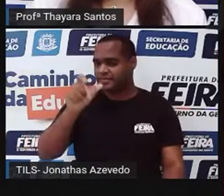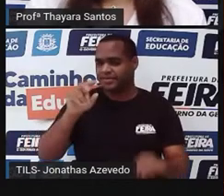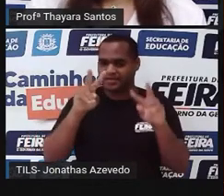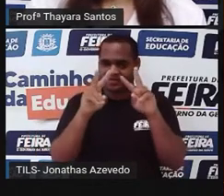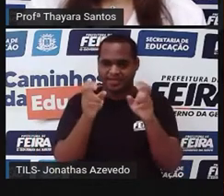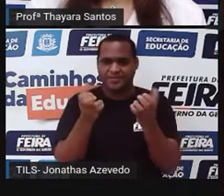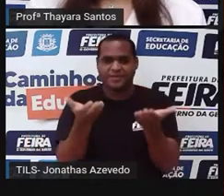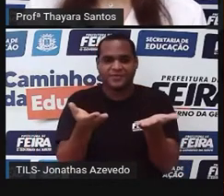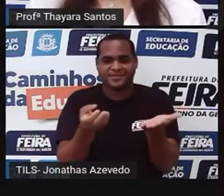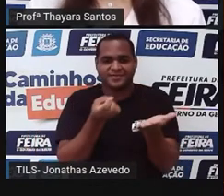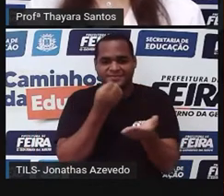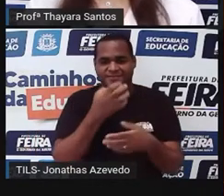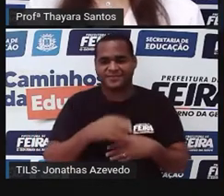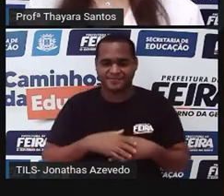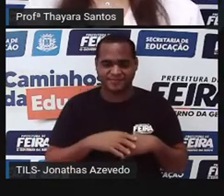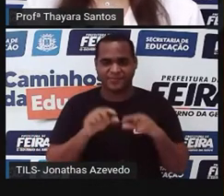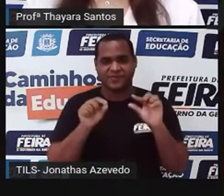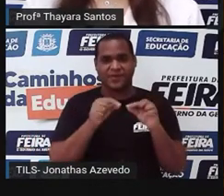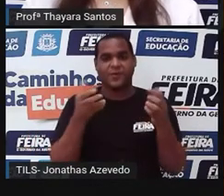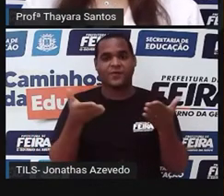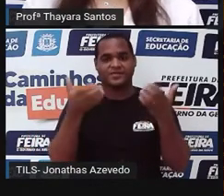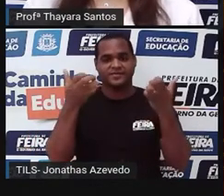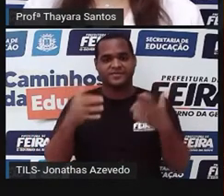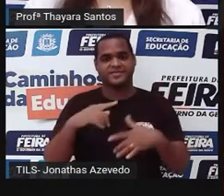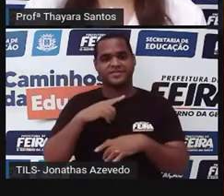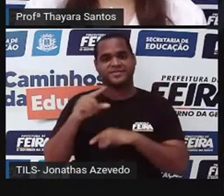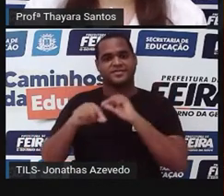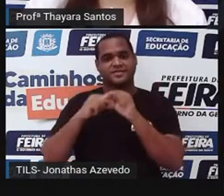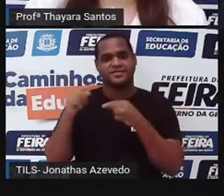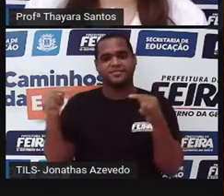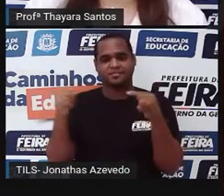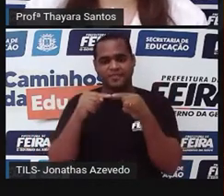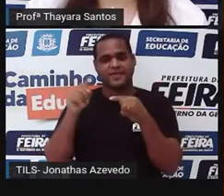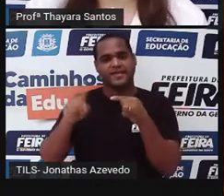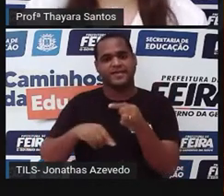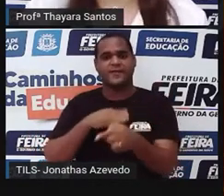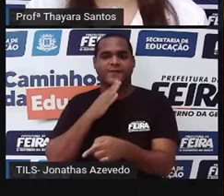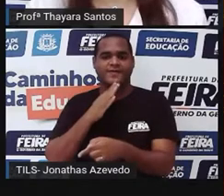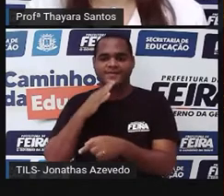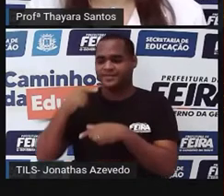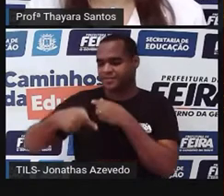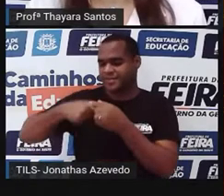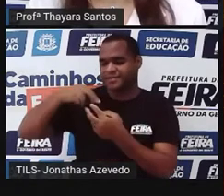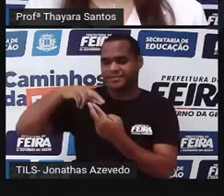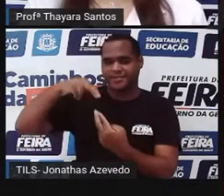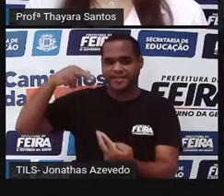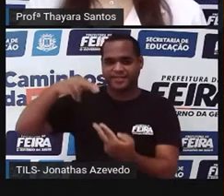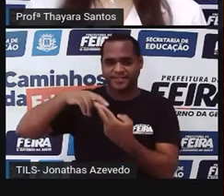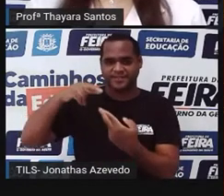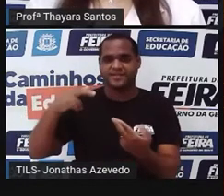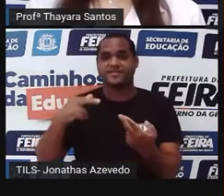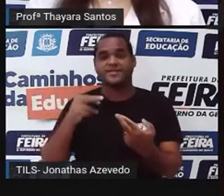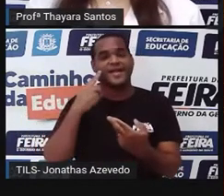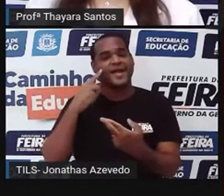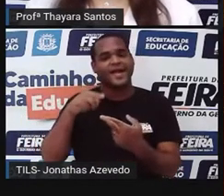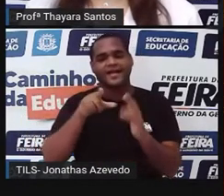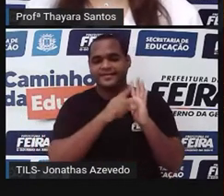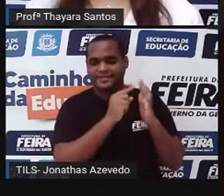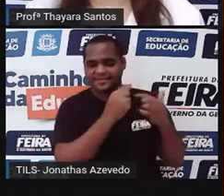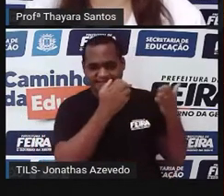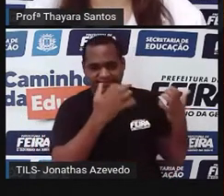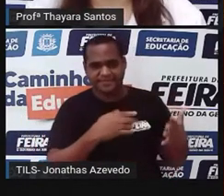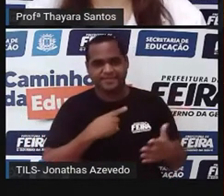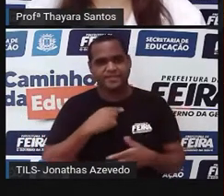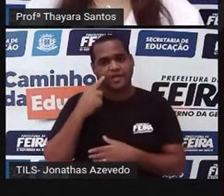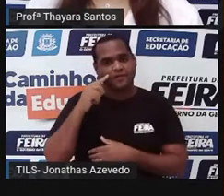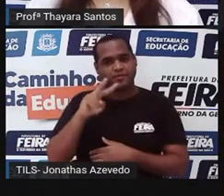aula. E hoje a gente vai falar sobre as aplicações atuais do conhecimento genético. Nas aulas anteriores a gente viu